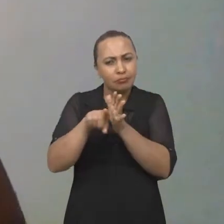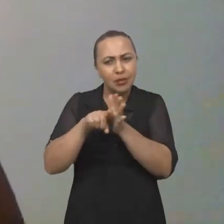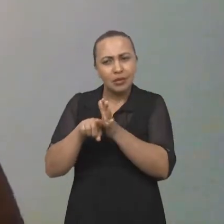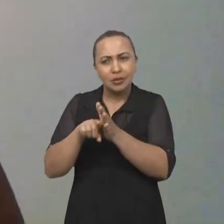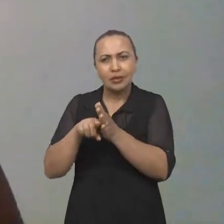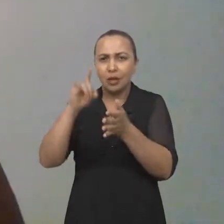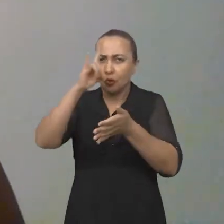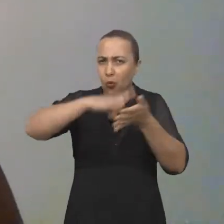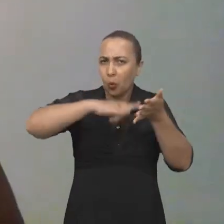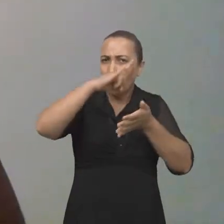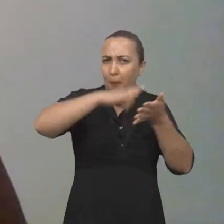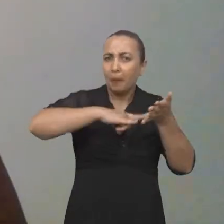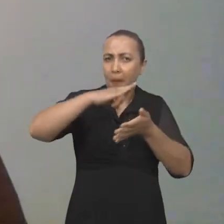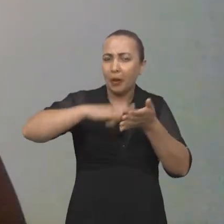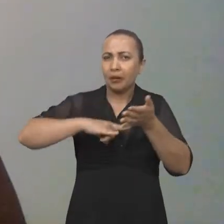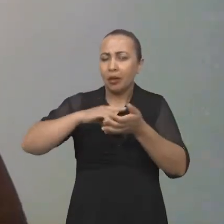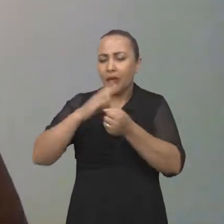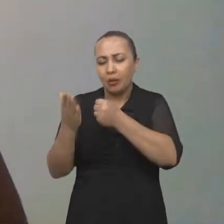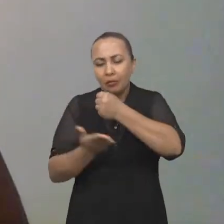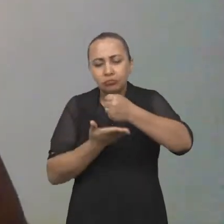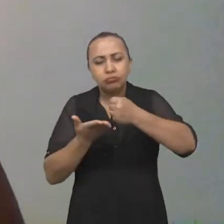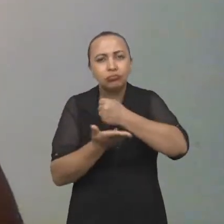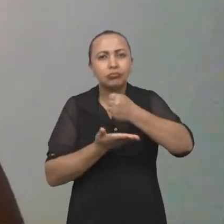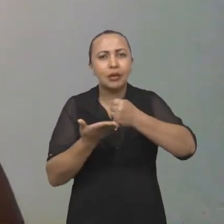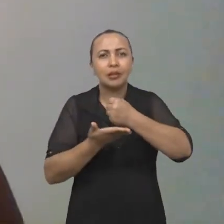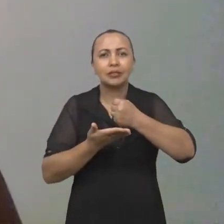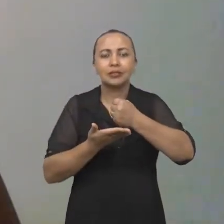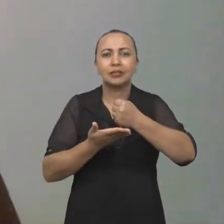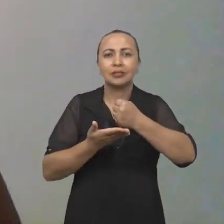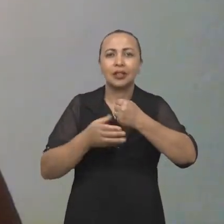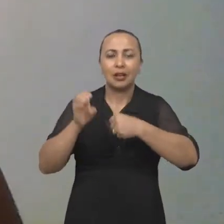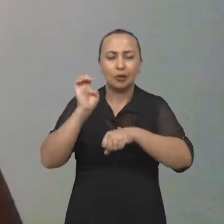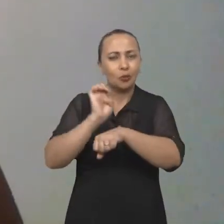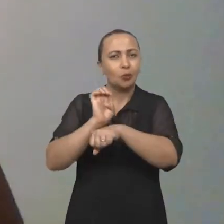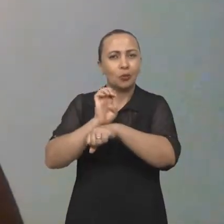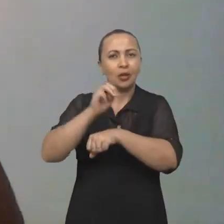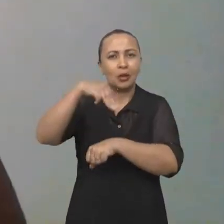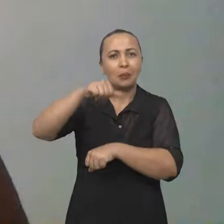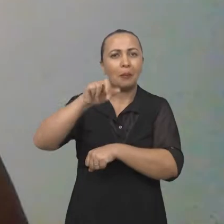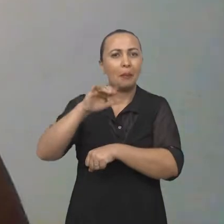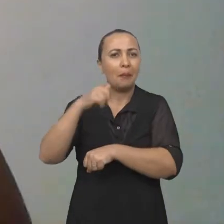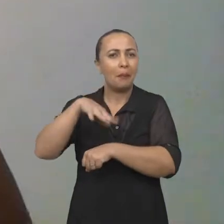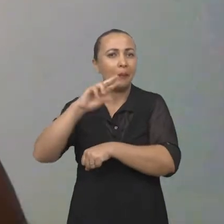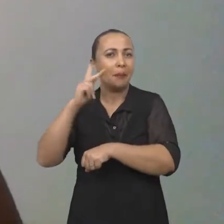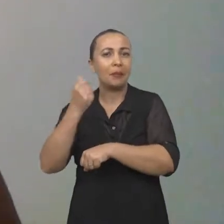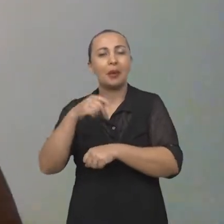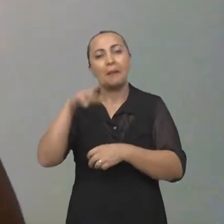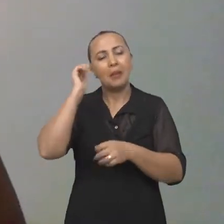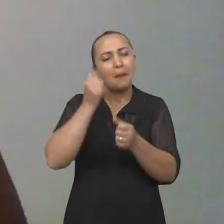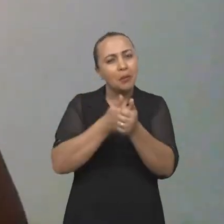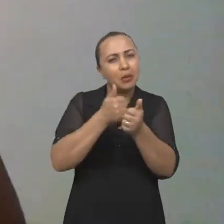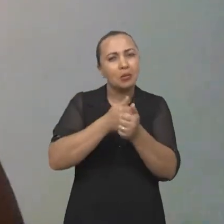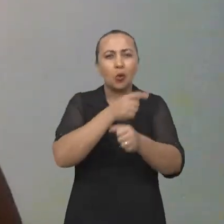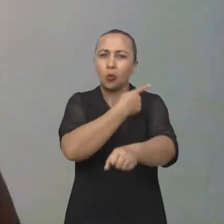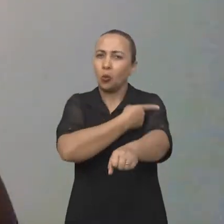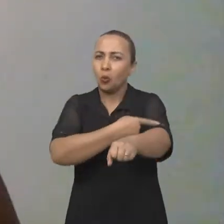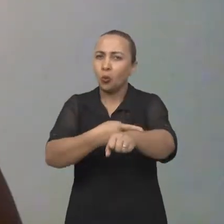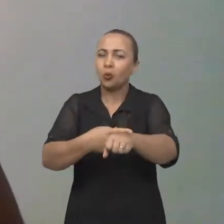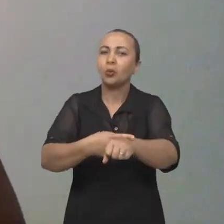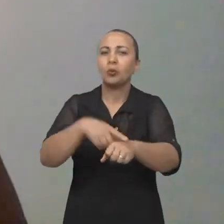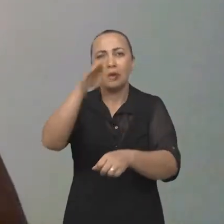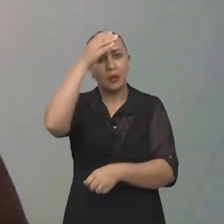levantamento documental da Baixada Maranhense para se apropriar mais da região, dos costumes, da